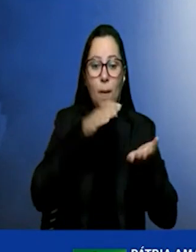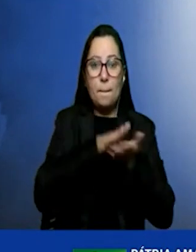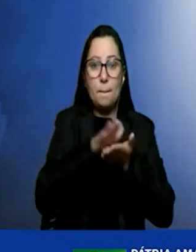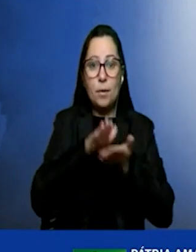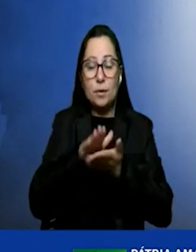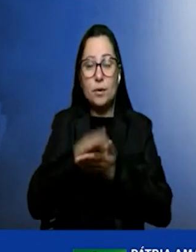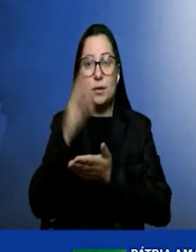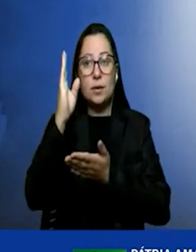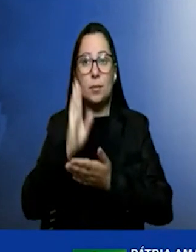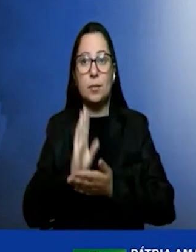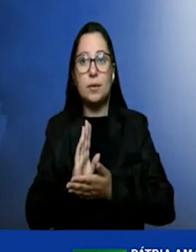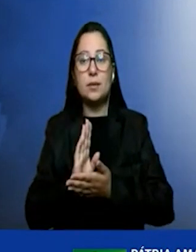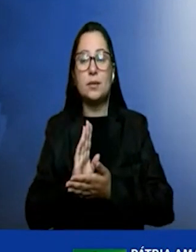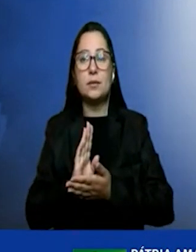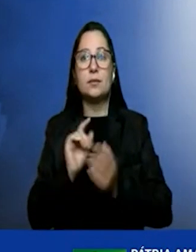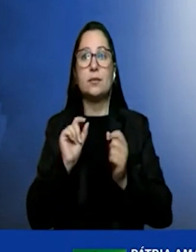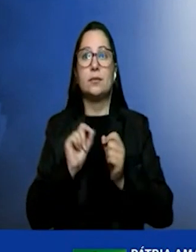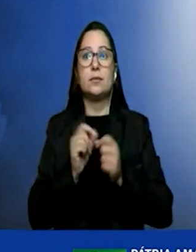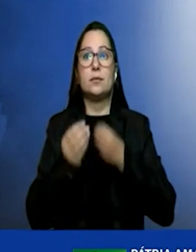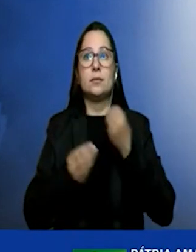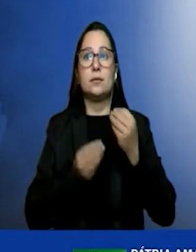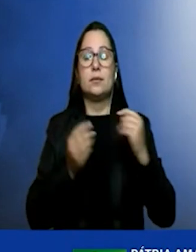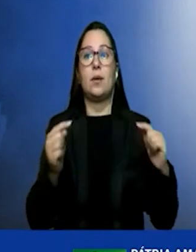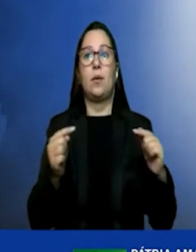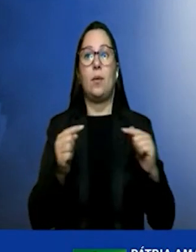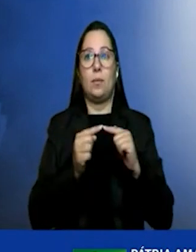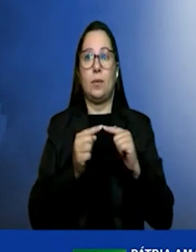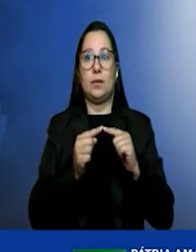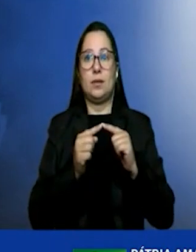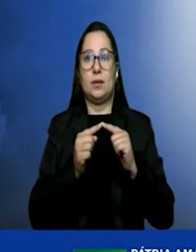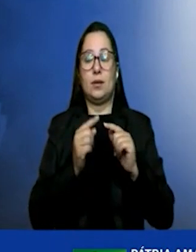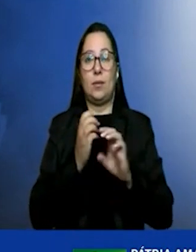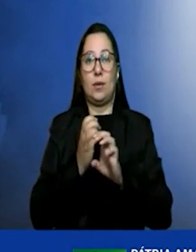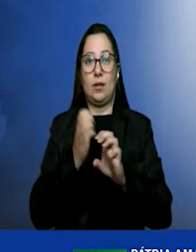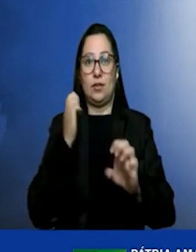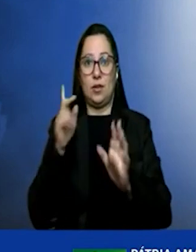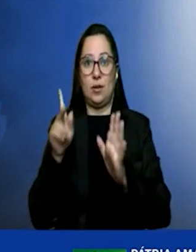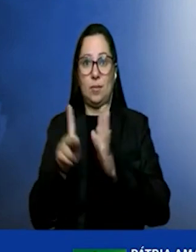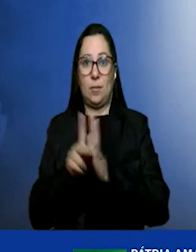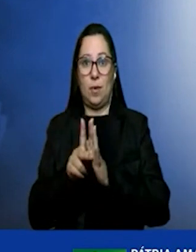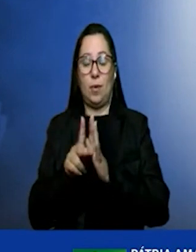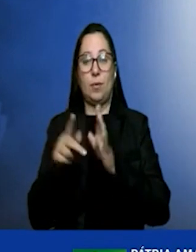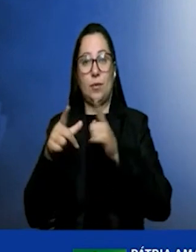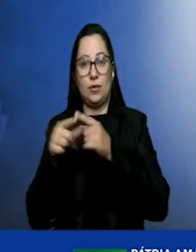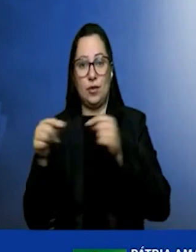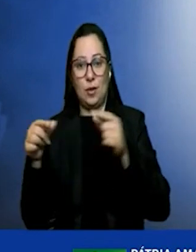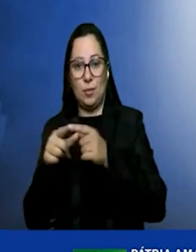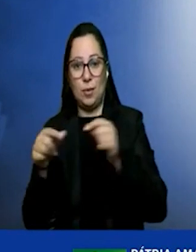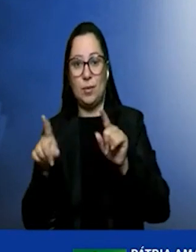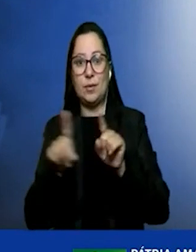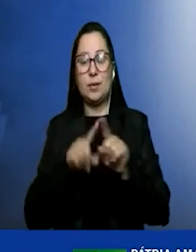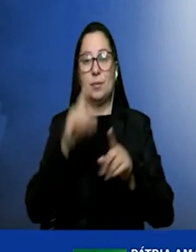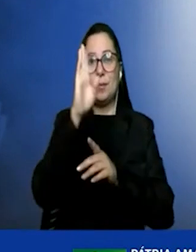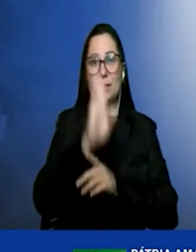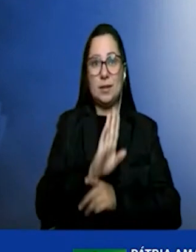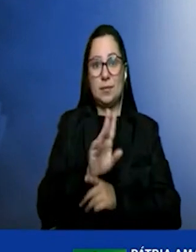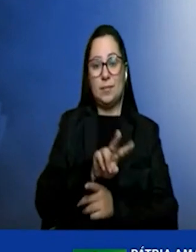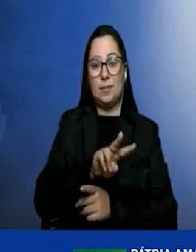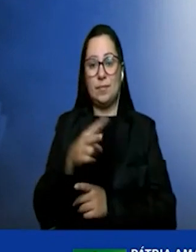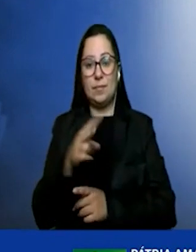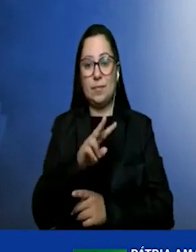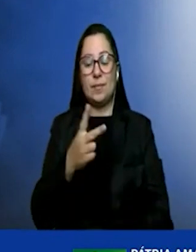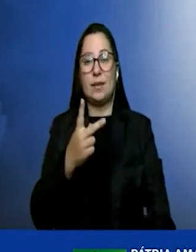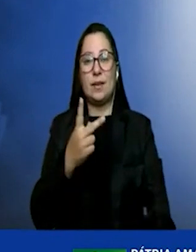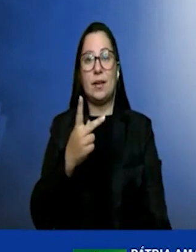com a combinação da engenharia japonesa e da engenharia brasileira. O híbrido flex é uma solução criada para o Brasil.